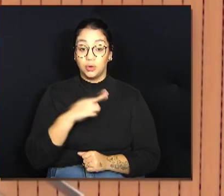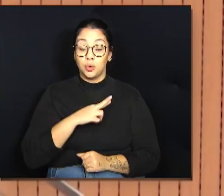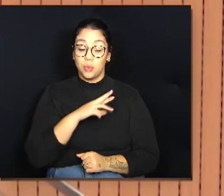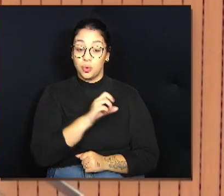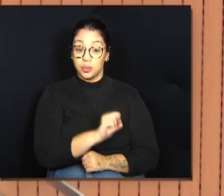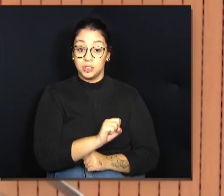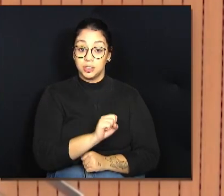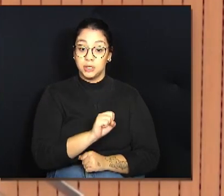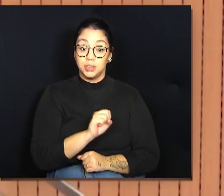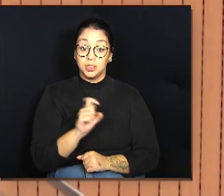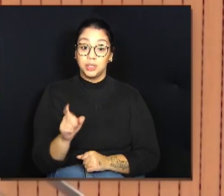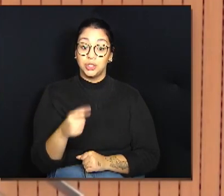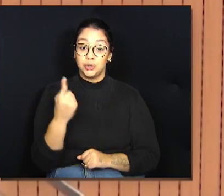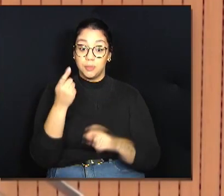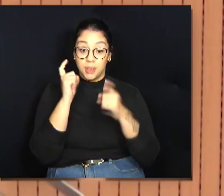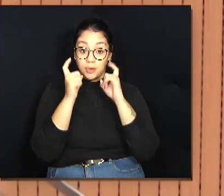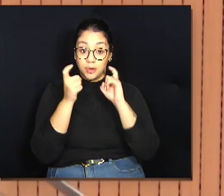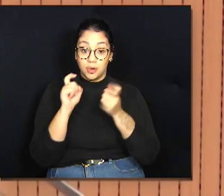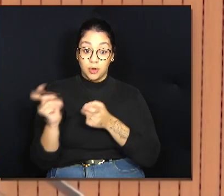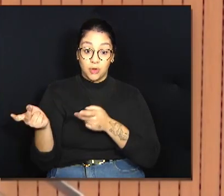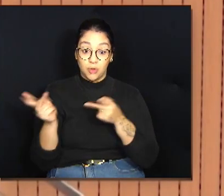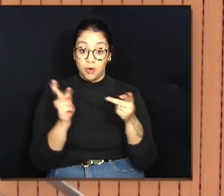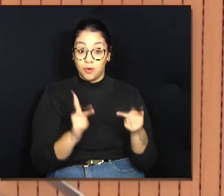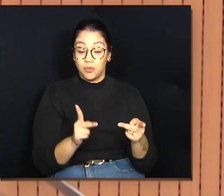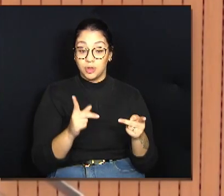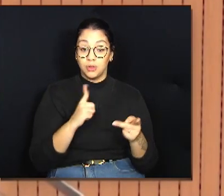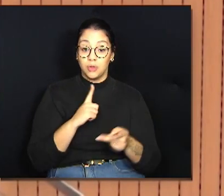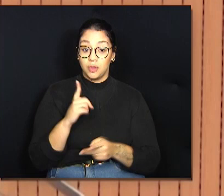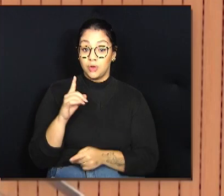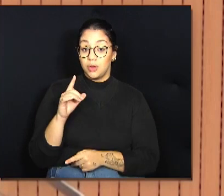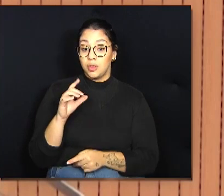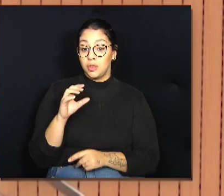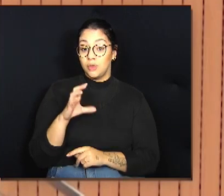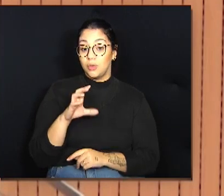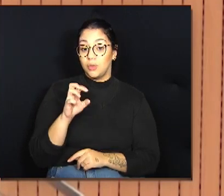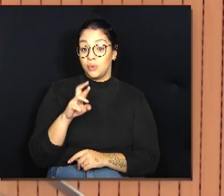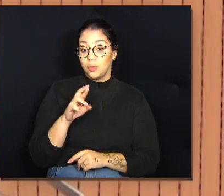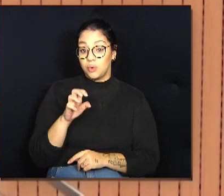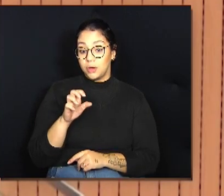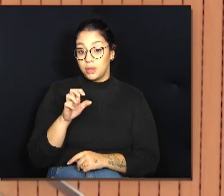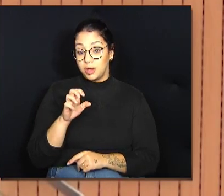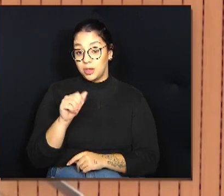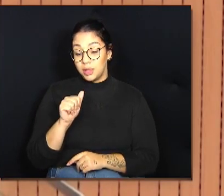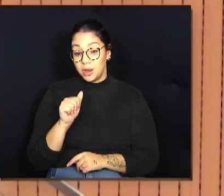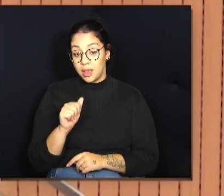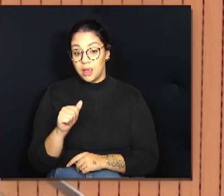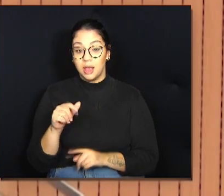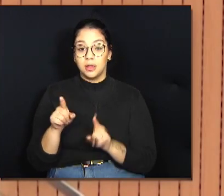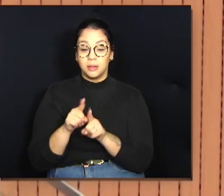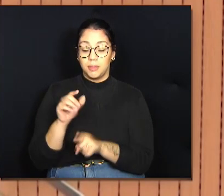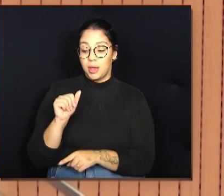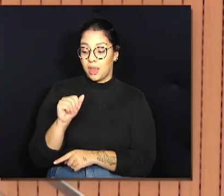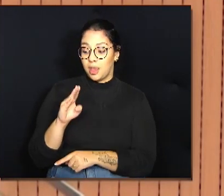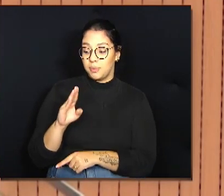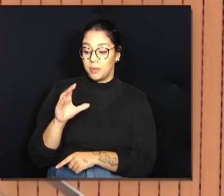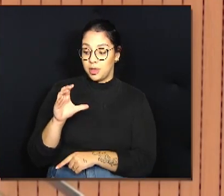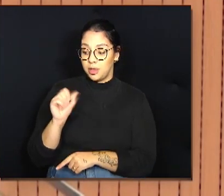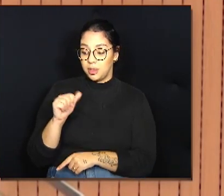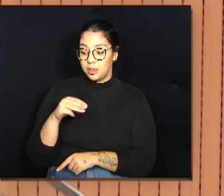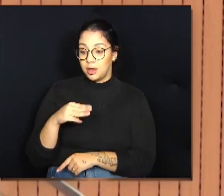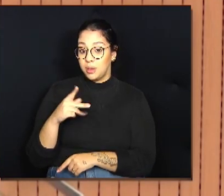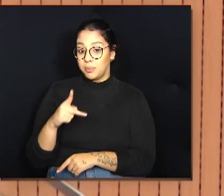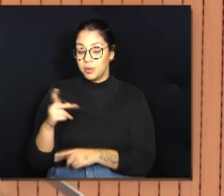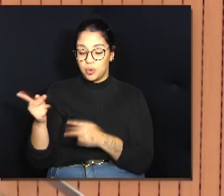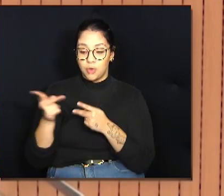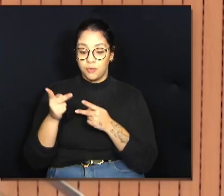reuniões, de convidar a Sinduscom, o Creia, a Bicamp e outros, mas